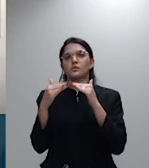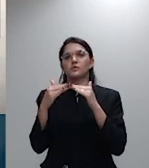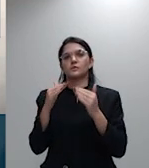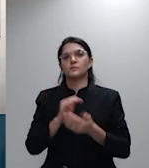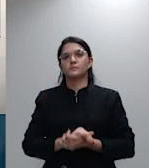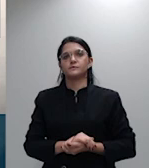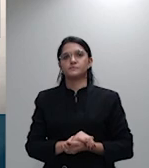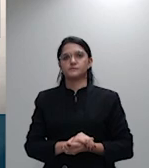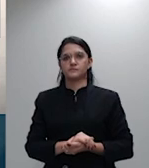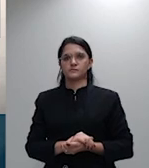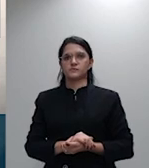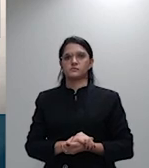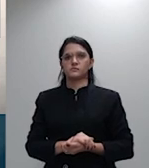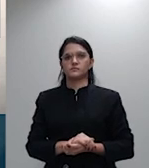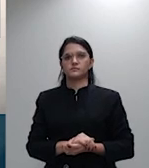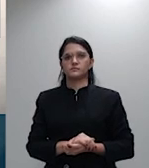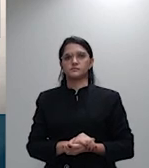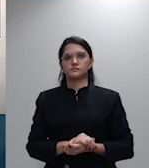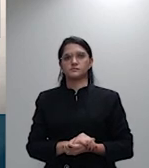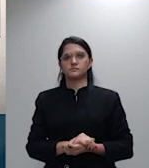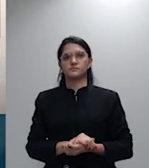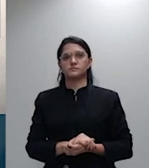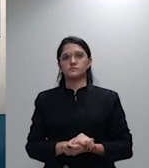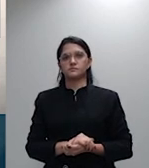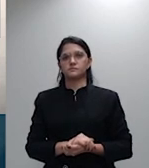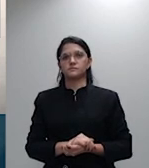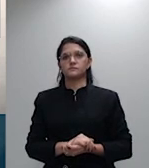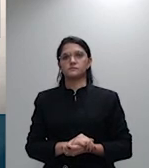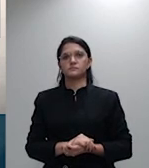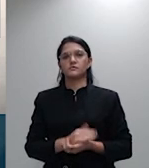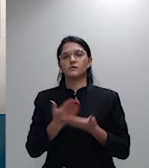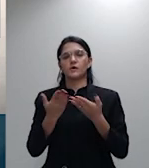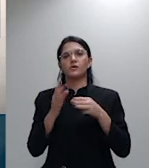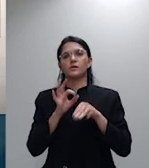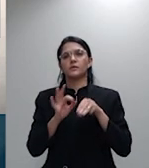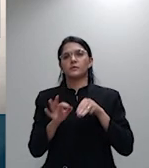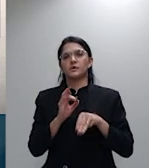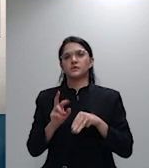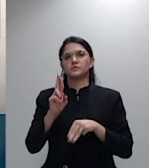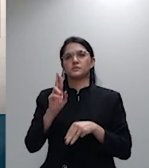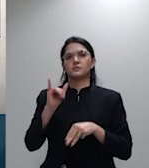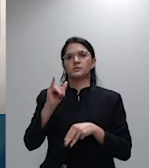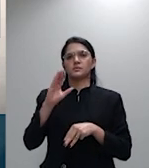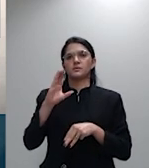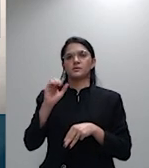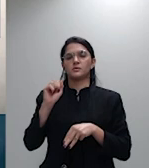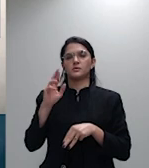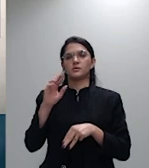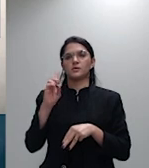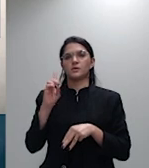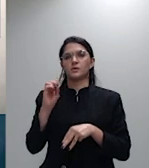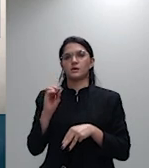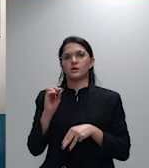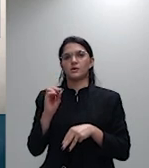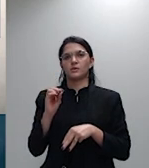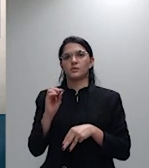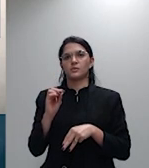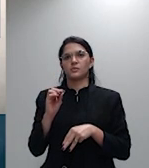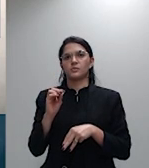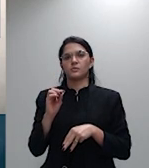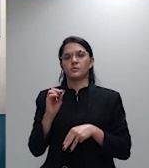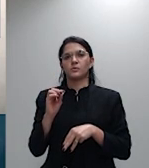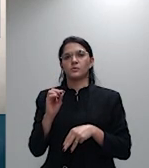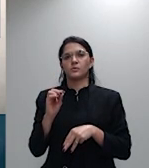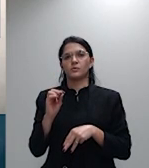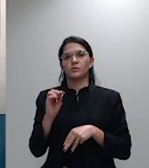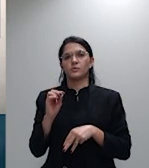ministro Ricardo Cueva eu eu eu estou ministro Ricardo está presente